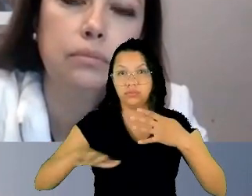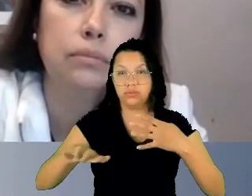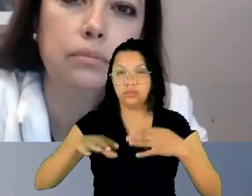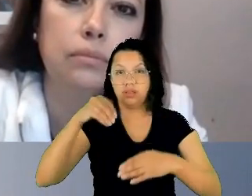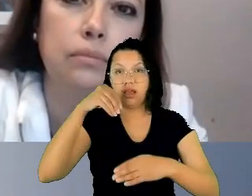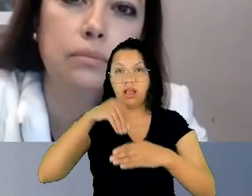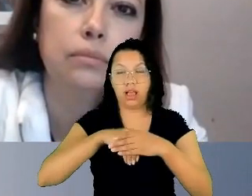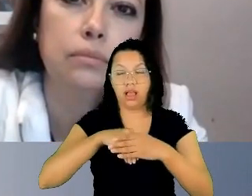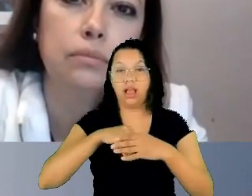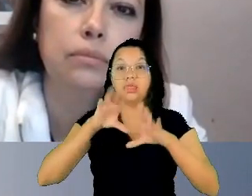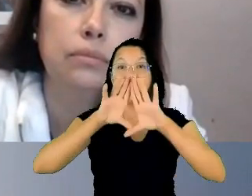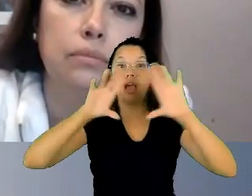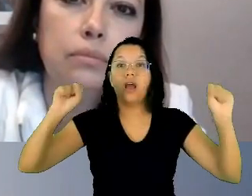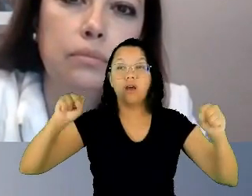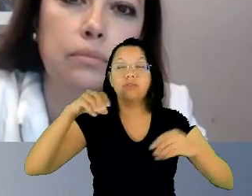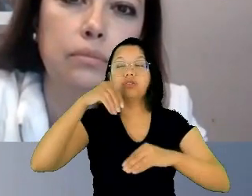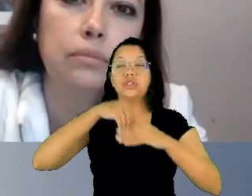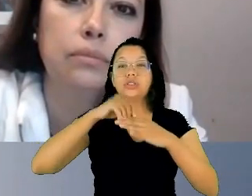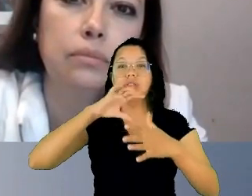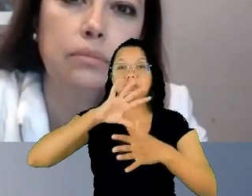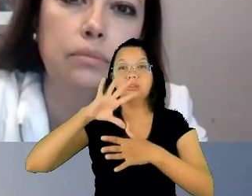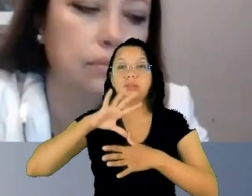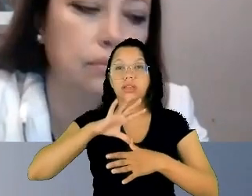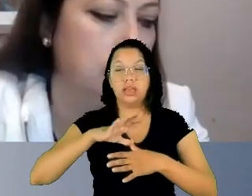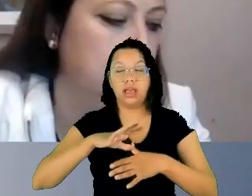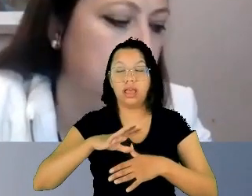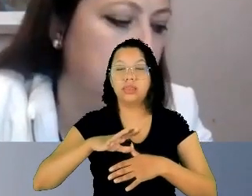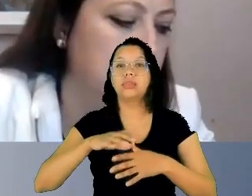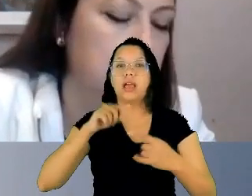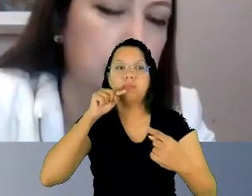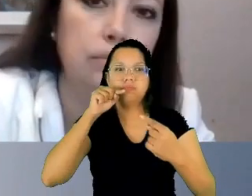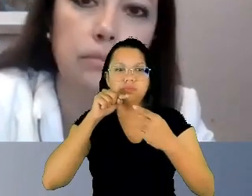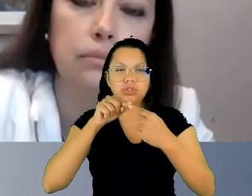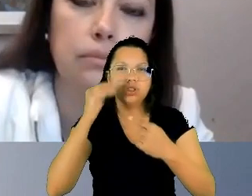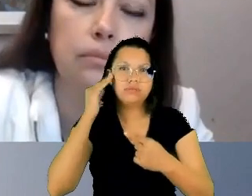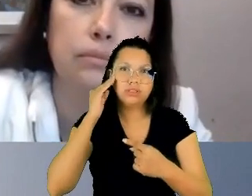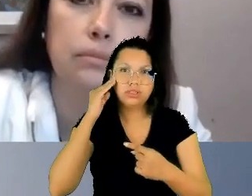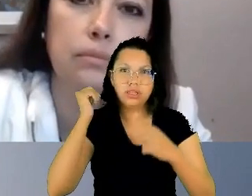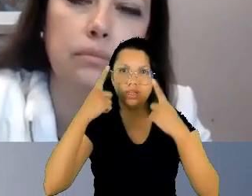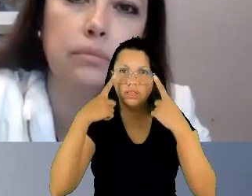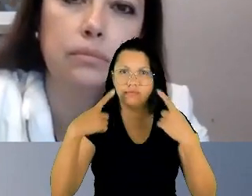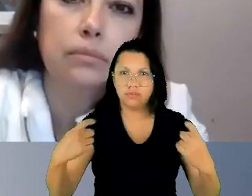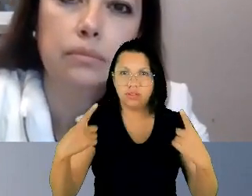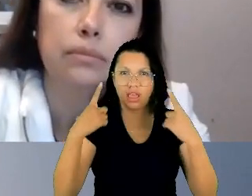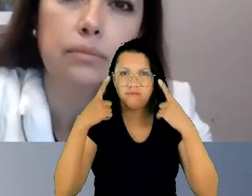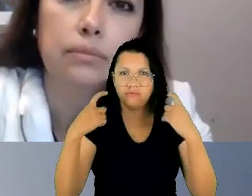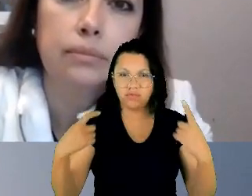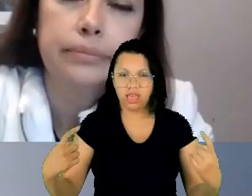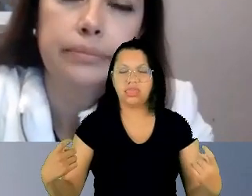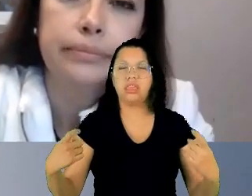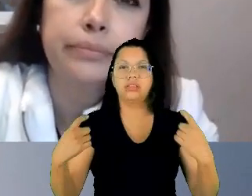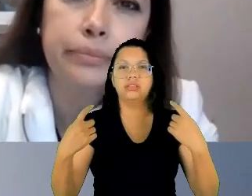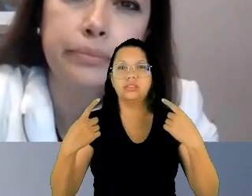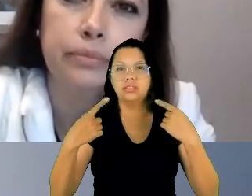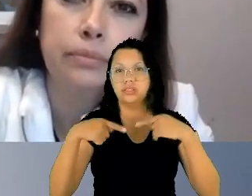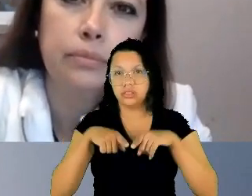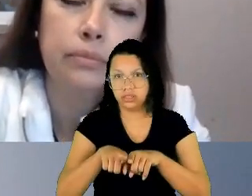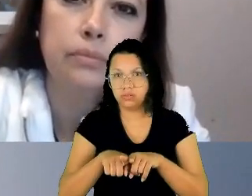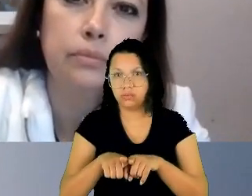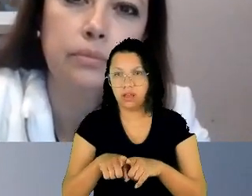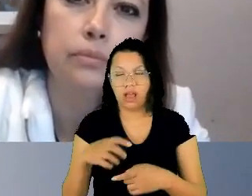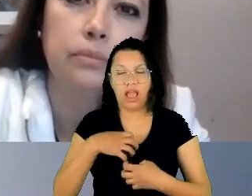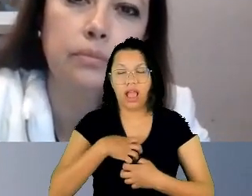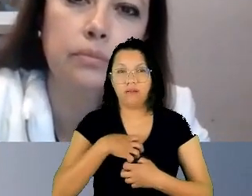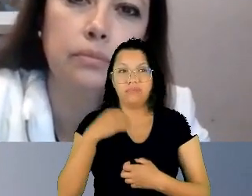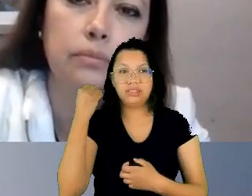e entender que a violência sexual é uma experiência extremamente traumática a toda e qualquer mulher, que coloca em risco